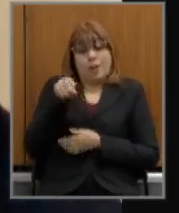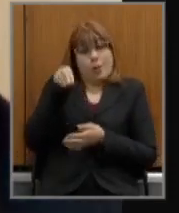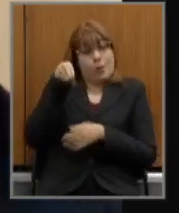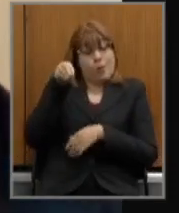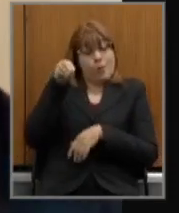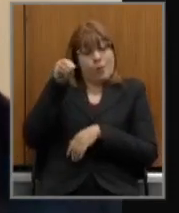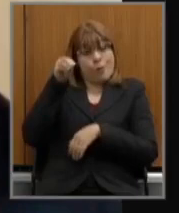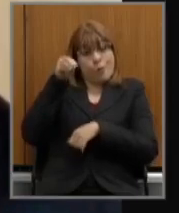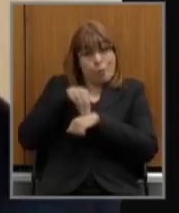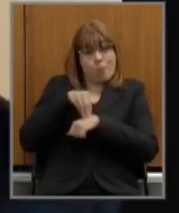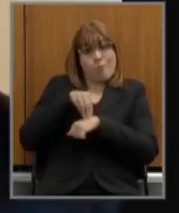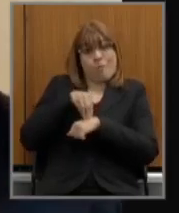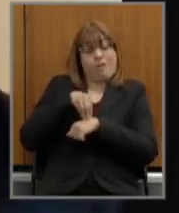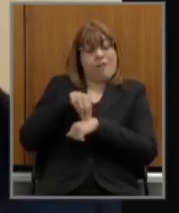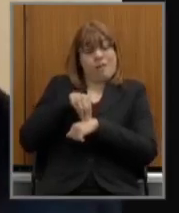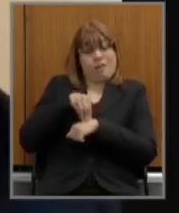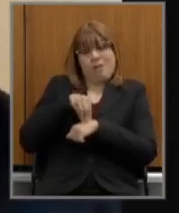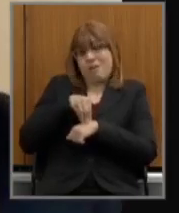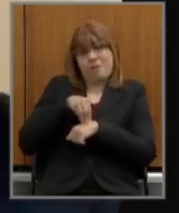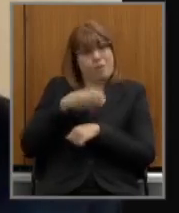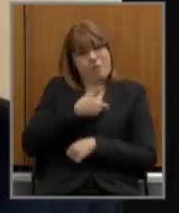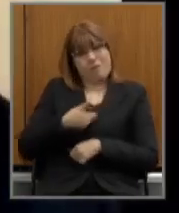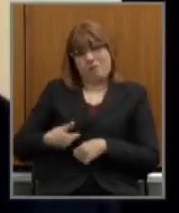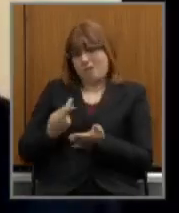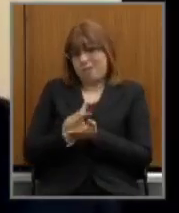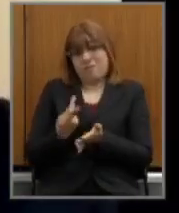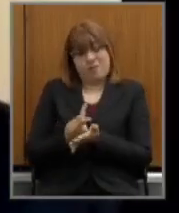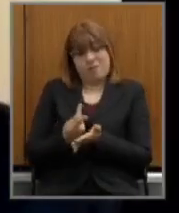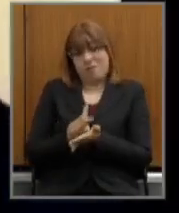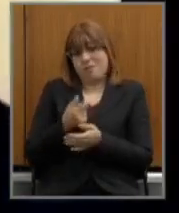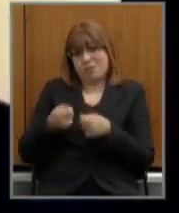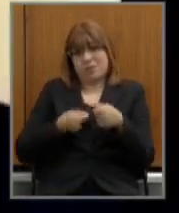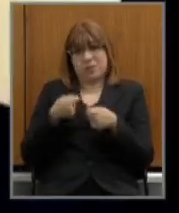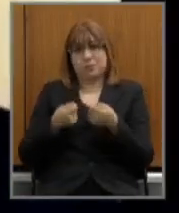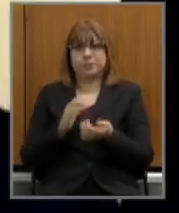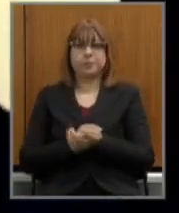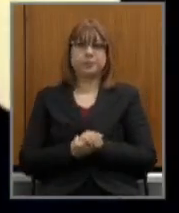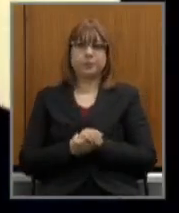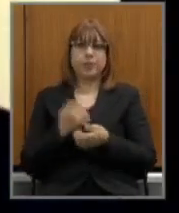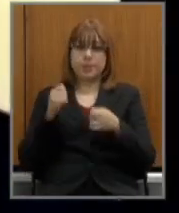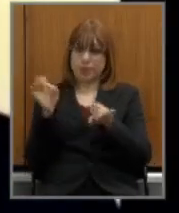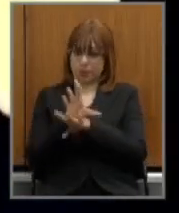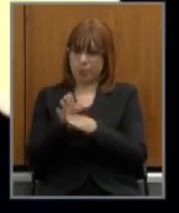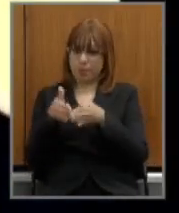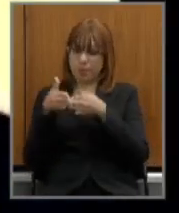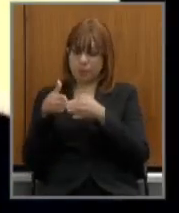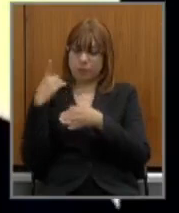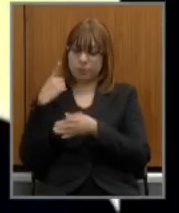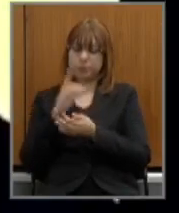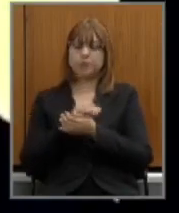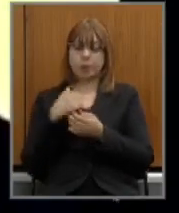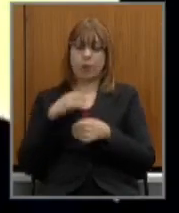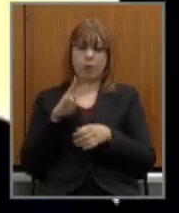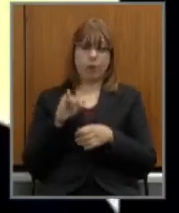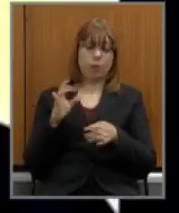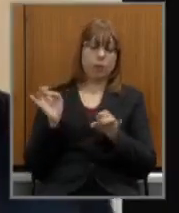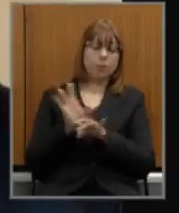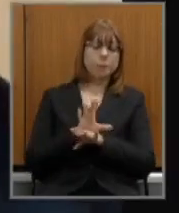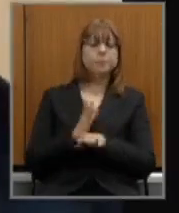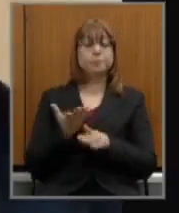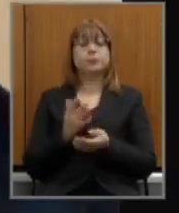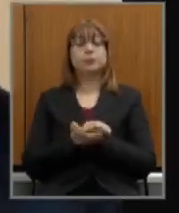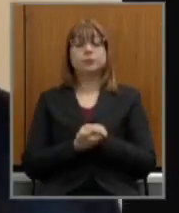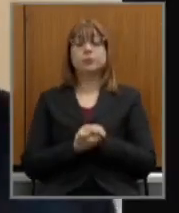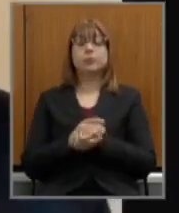governos conclua favor deputado nós vimos aí eu vou terminar pela exposição do Otto nós vimos aí